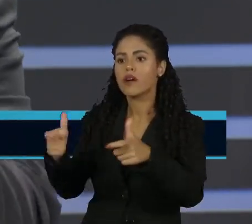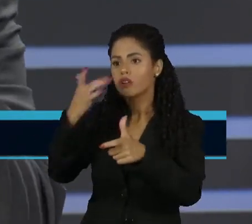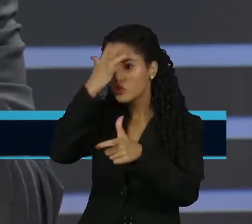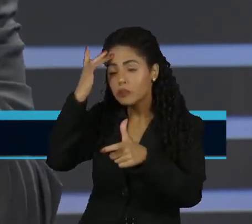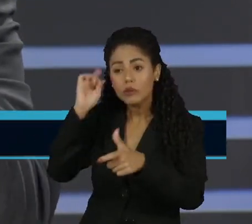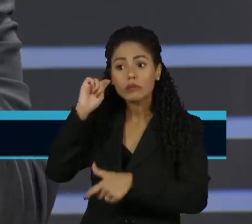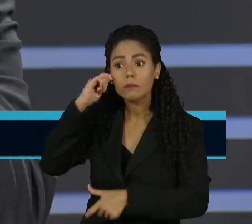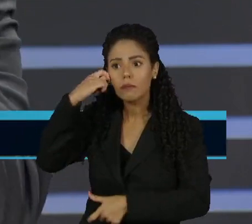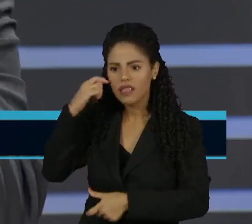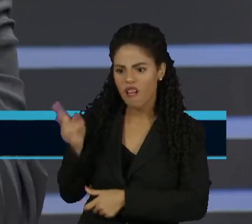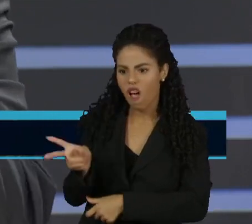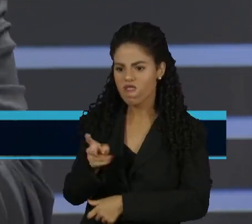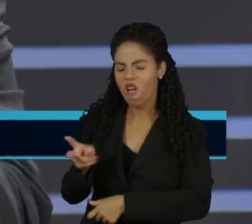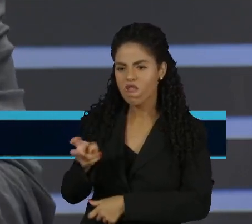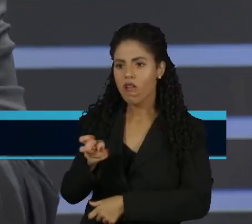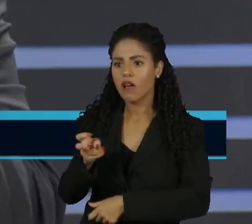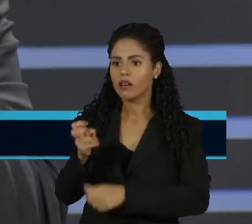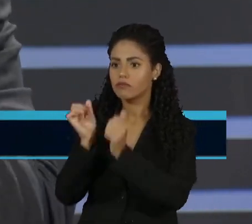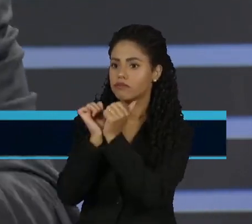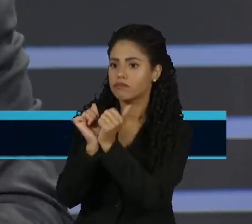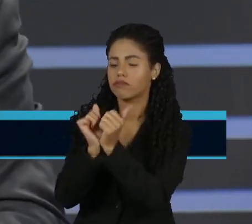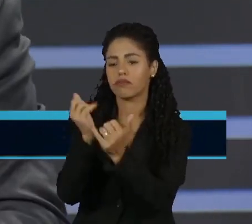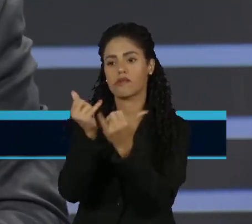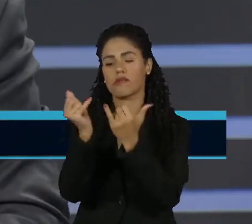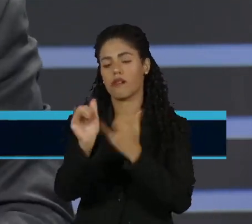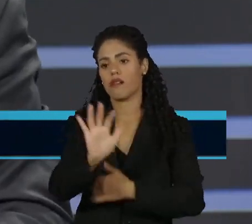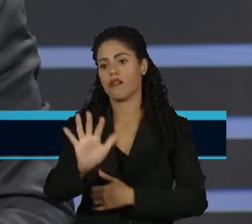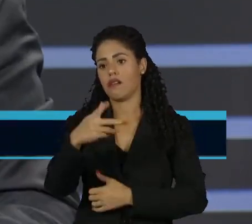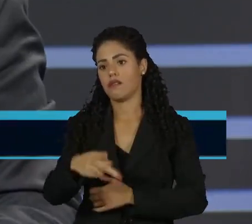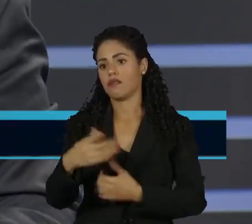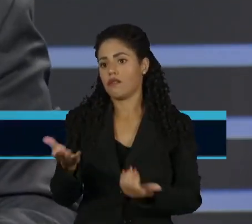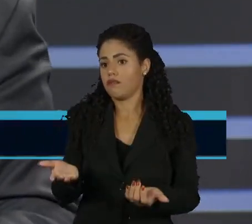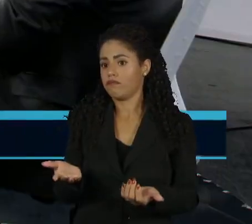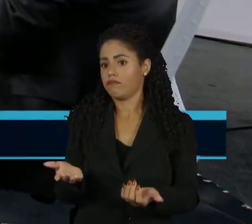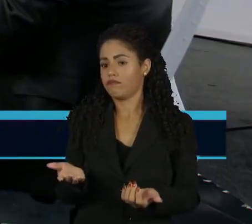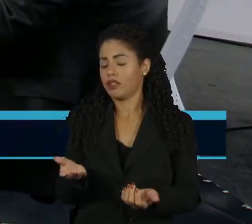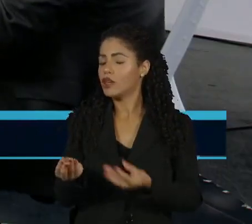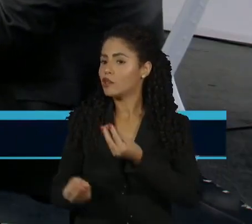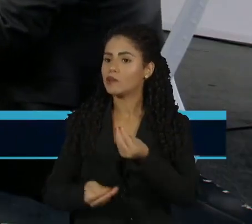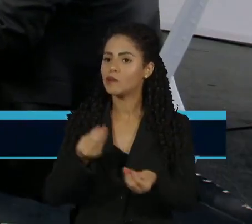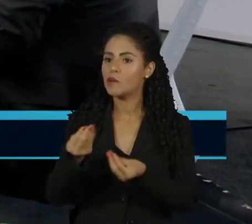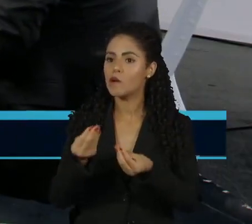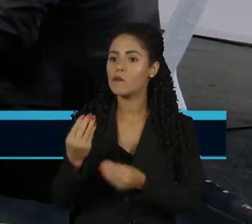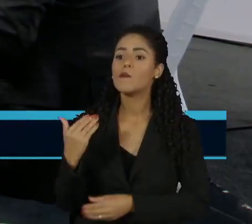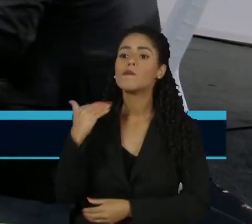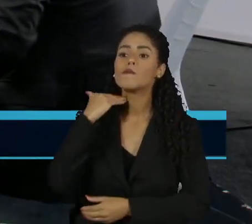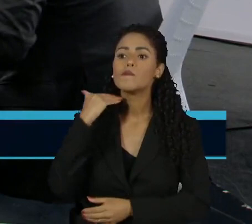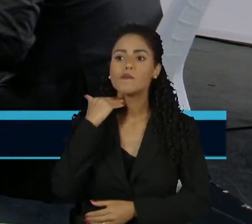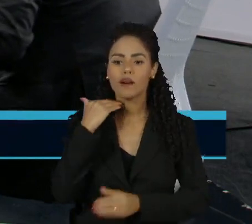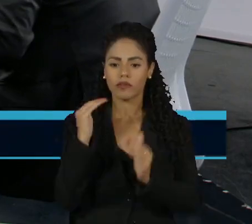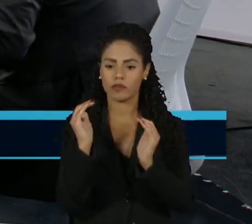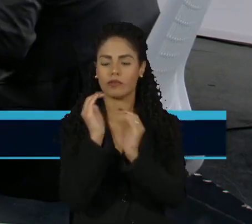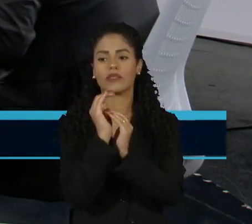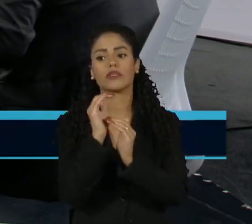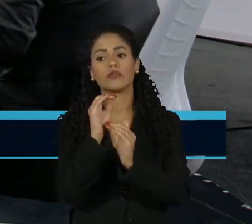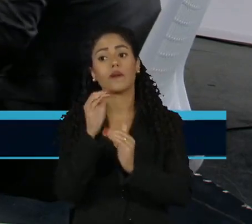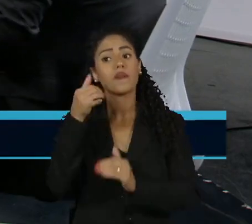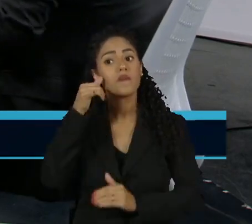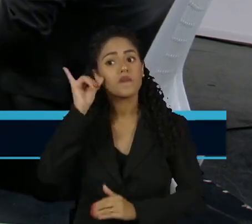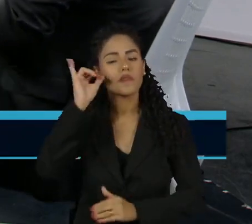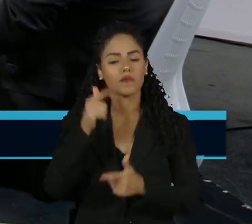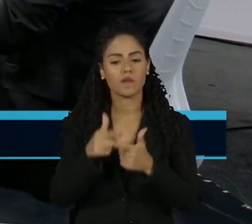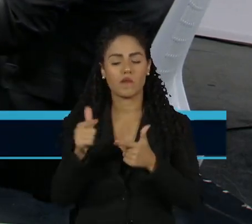negras no Brasil. O trabalho escravo contemporâneo no Brasil, grosso modo, é negro, né? Então o que acontece? O Banco do Brasil tem regras para evitar financiar esse pessoal,